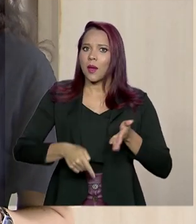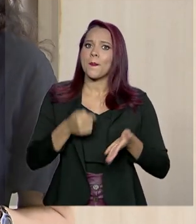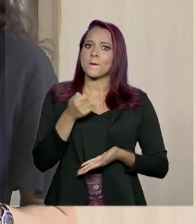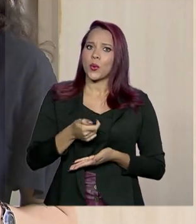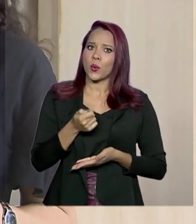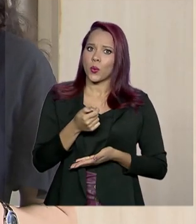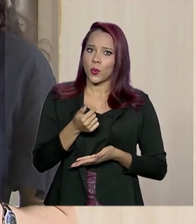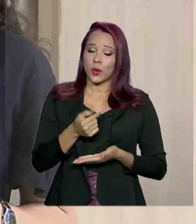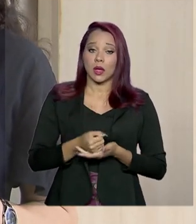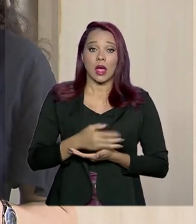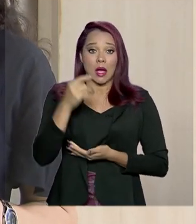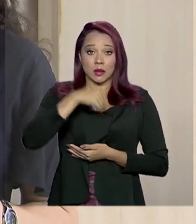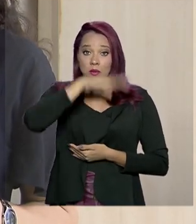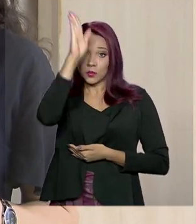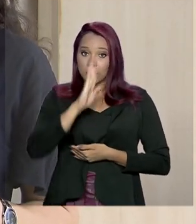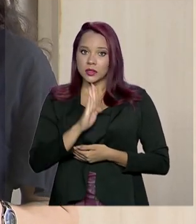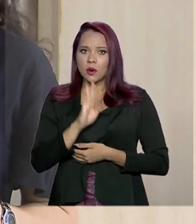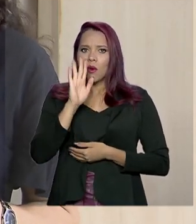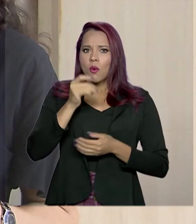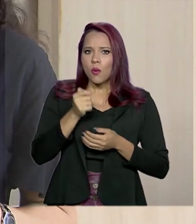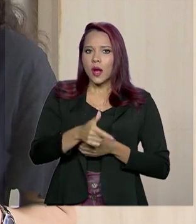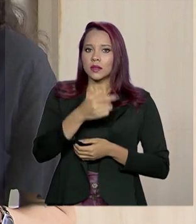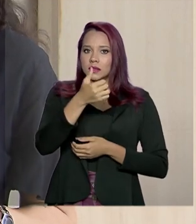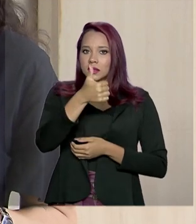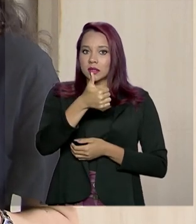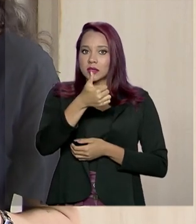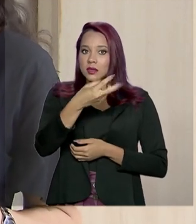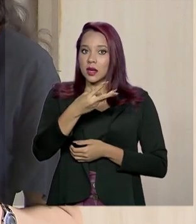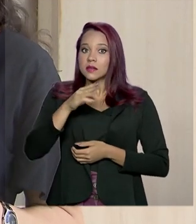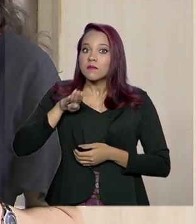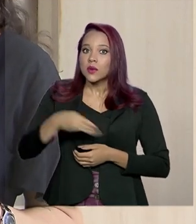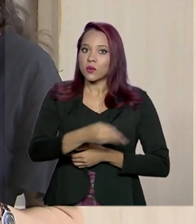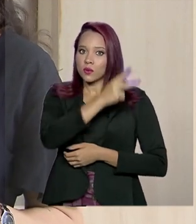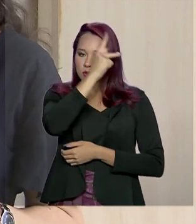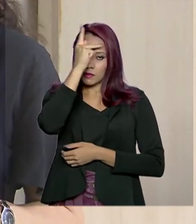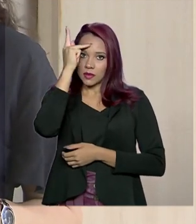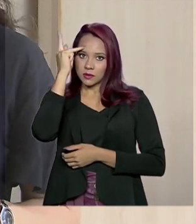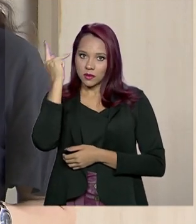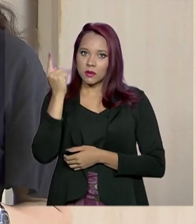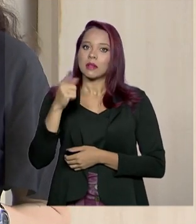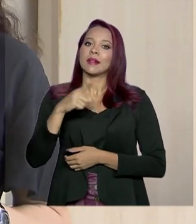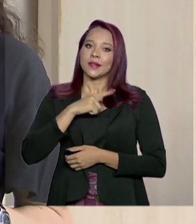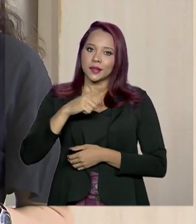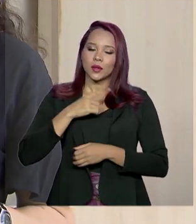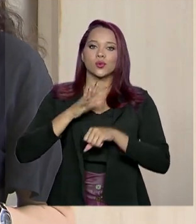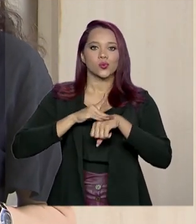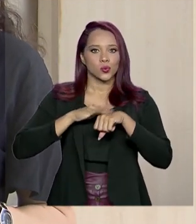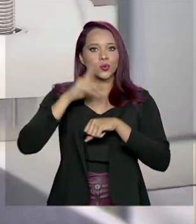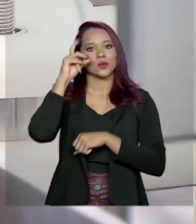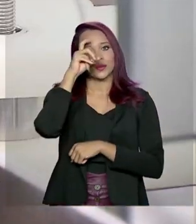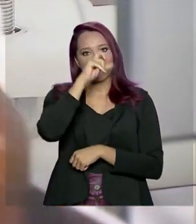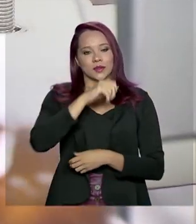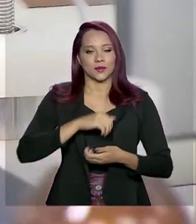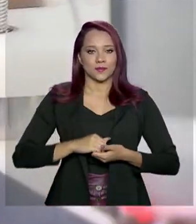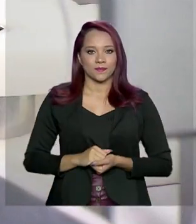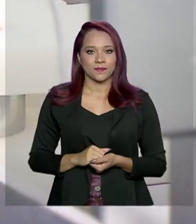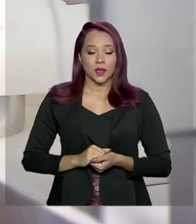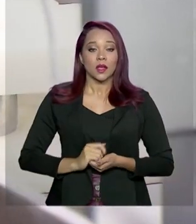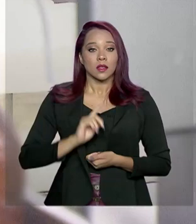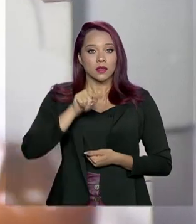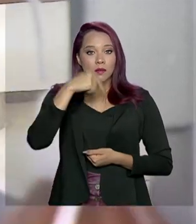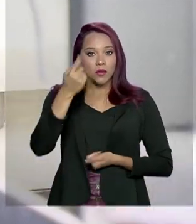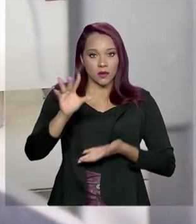poucas. No Brasil, estima-se que quase 13 milhões de pessoas vivam nesta situação. Após o